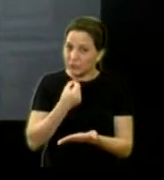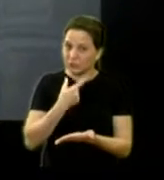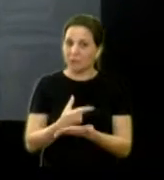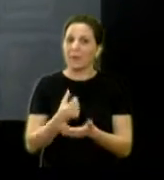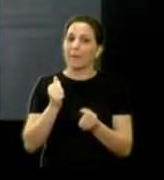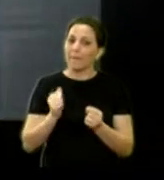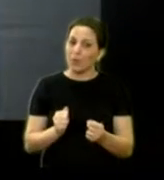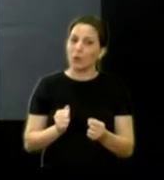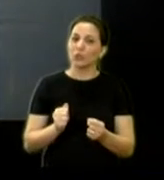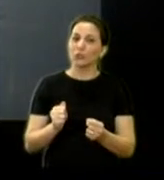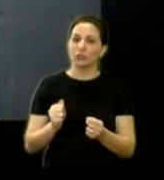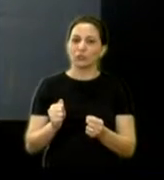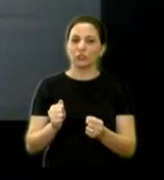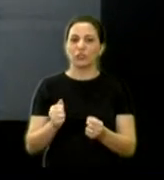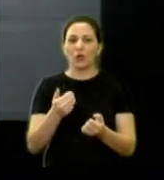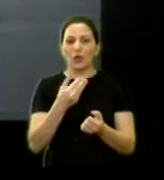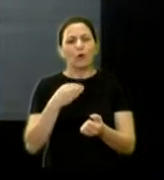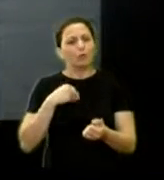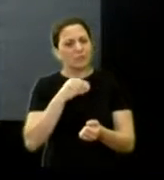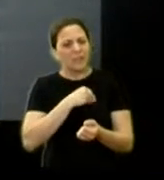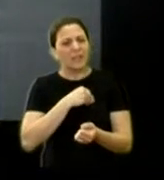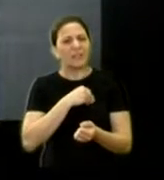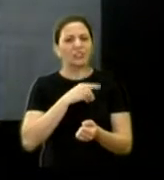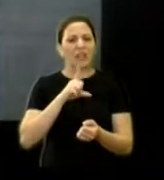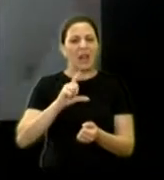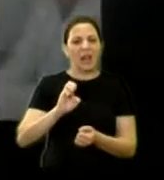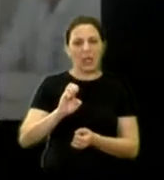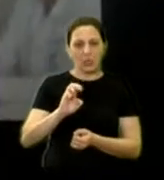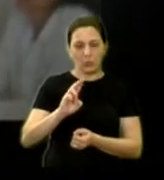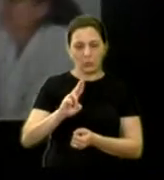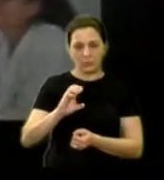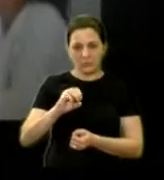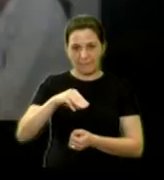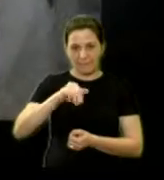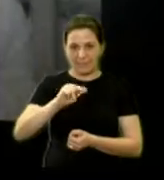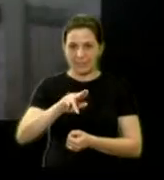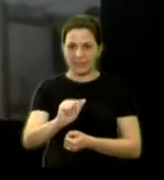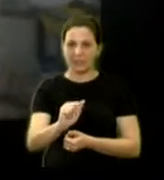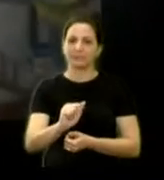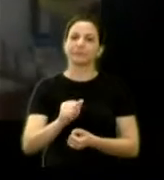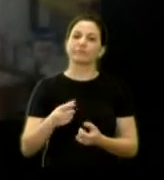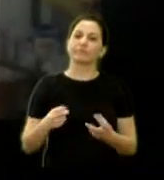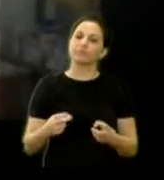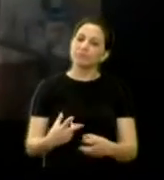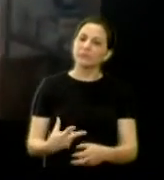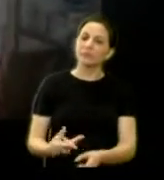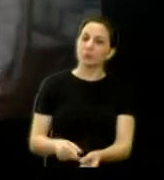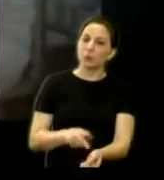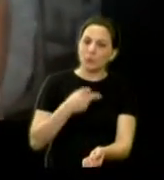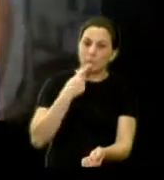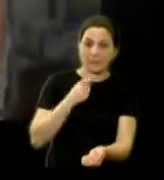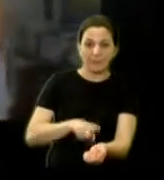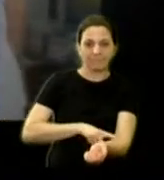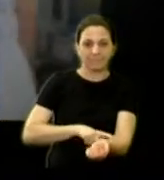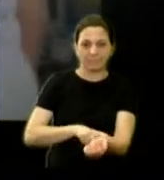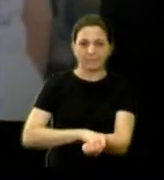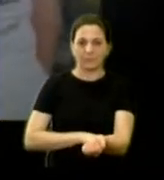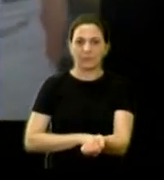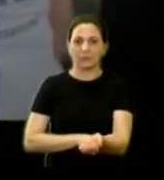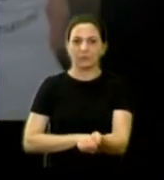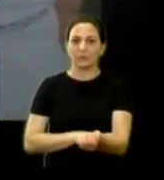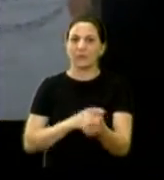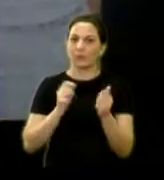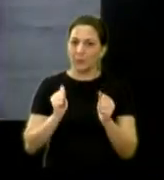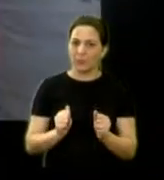fazer um teste de glicemia aqui, professora? Sim, esteja à vontade. Oi, tudo bem? Tudo bem. Fazer um furinho no dedo,